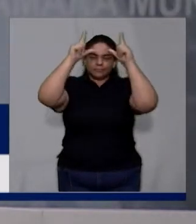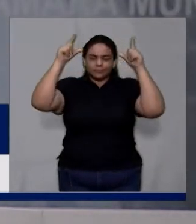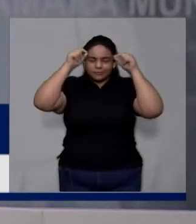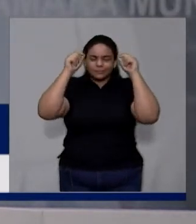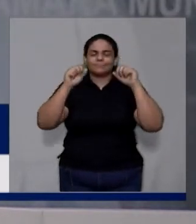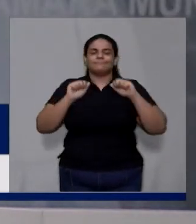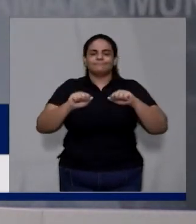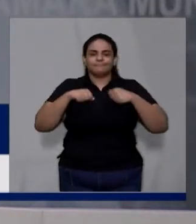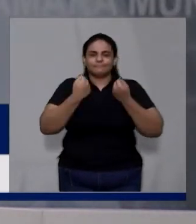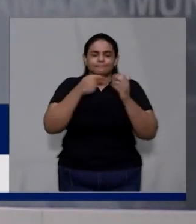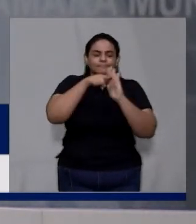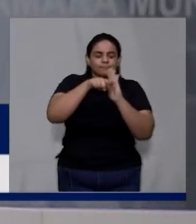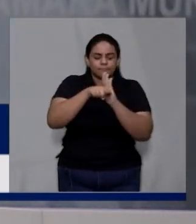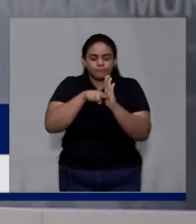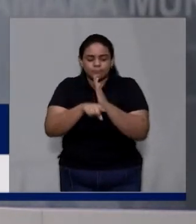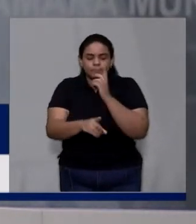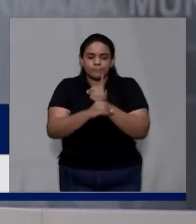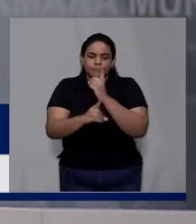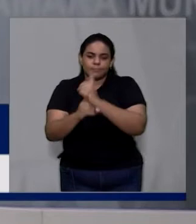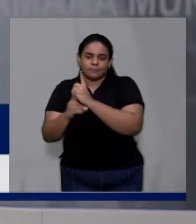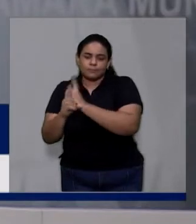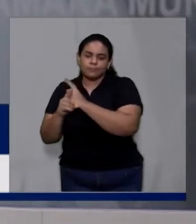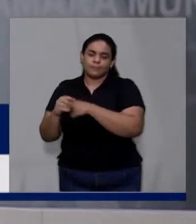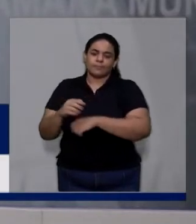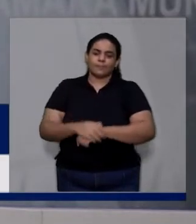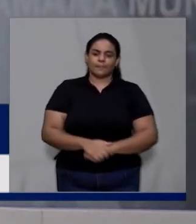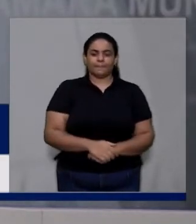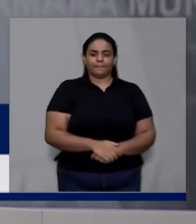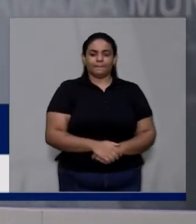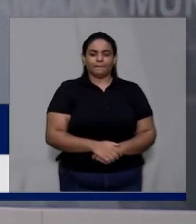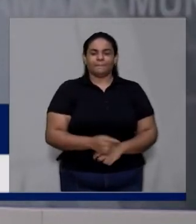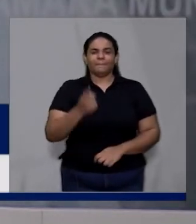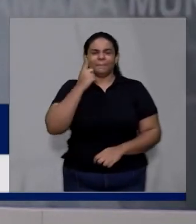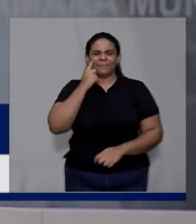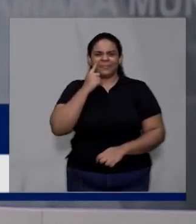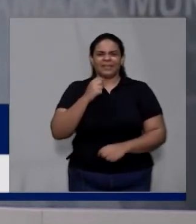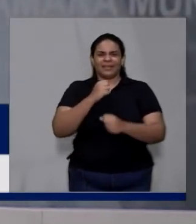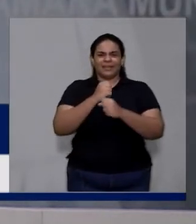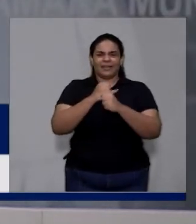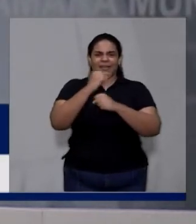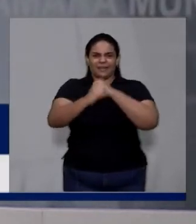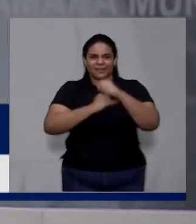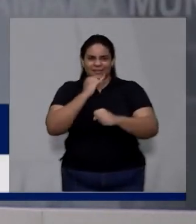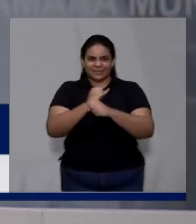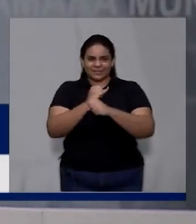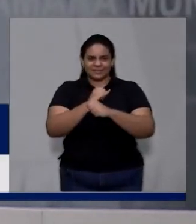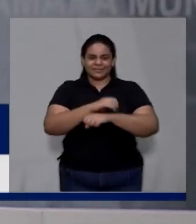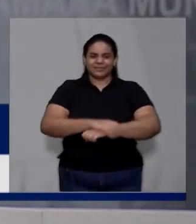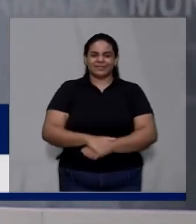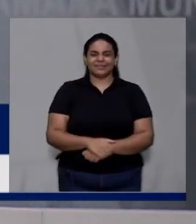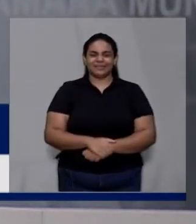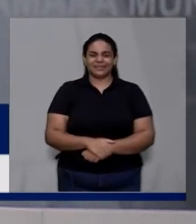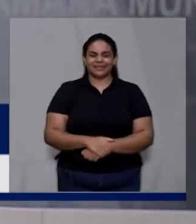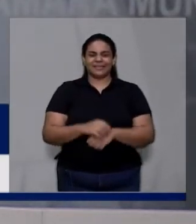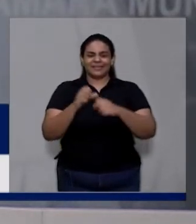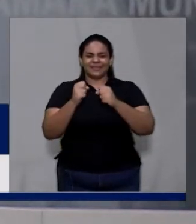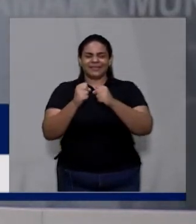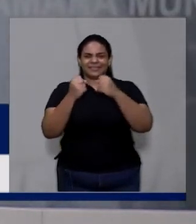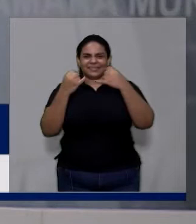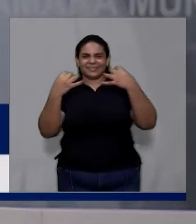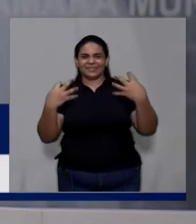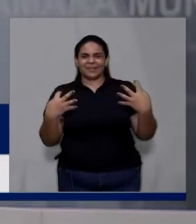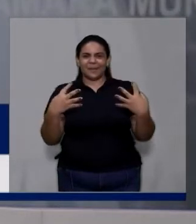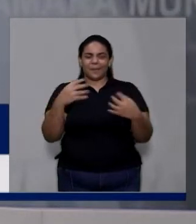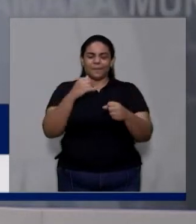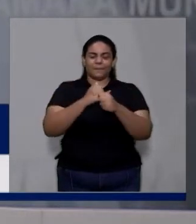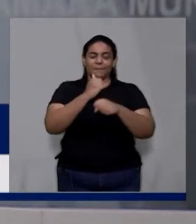vidas. Basta entrar no site, eu entrei naquele site de patentes. Como tem descoberta de